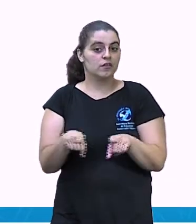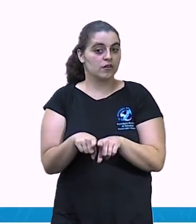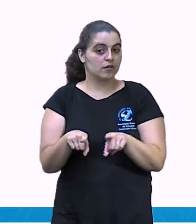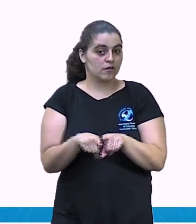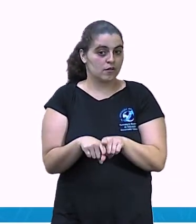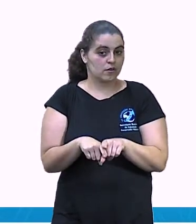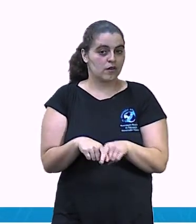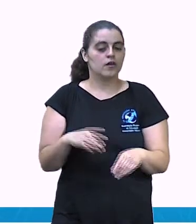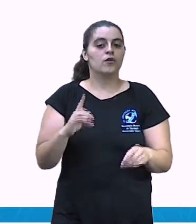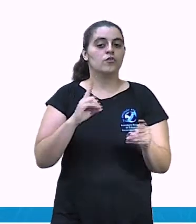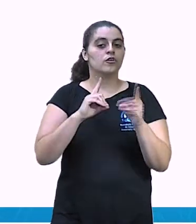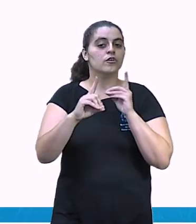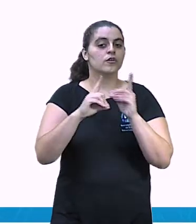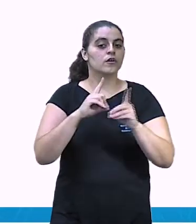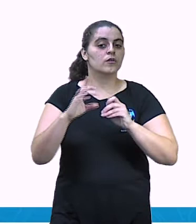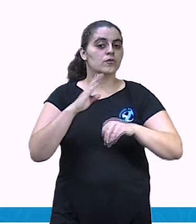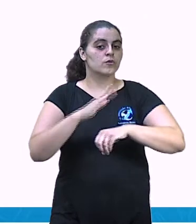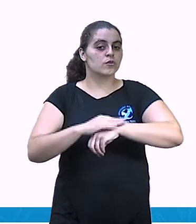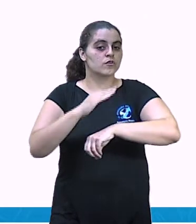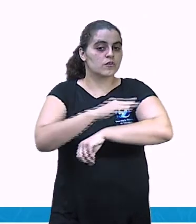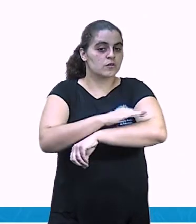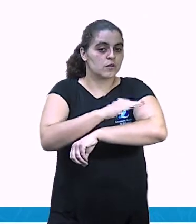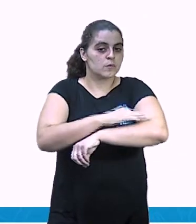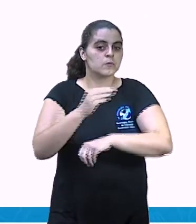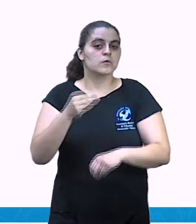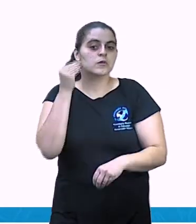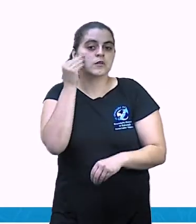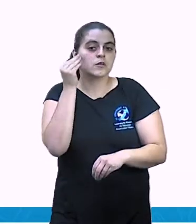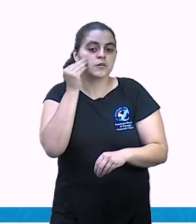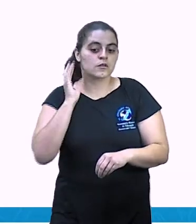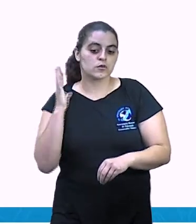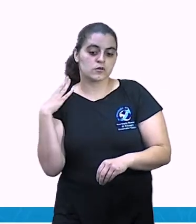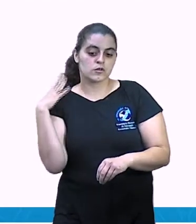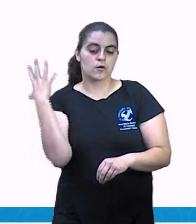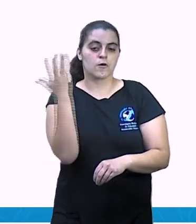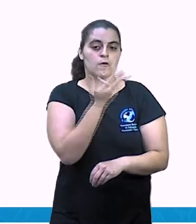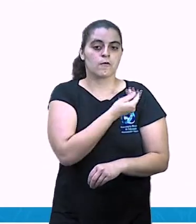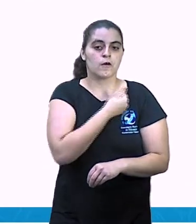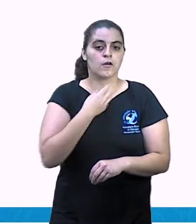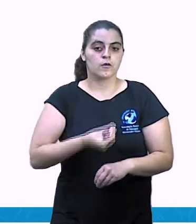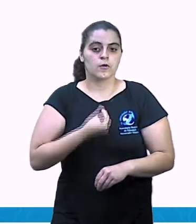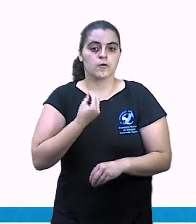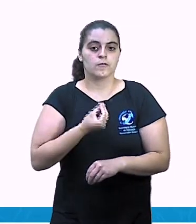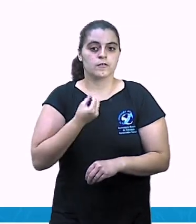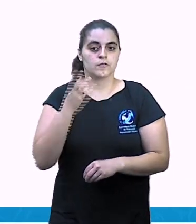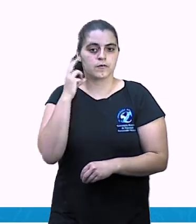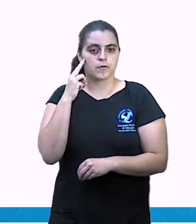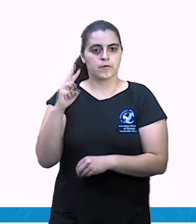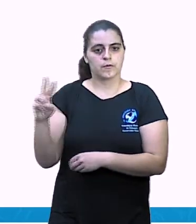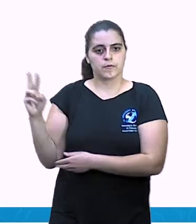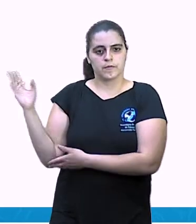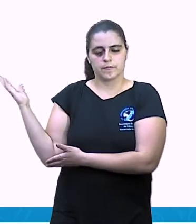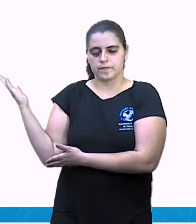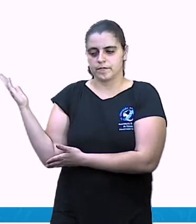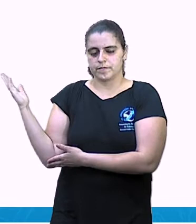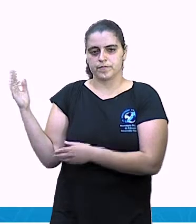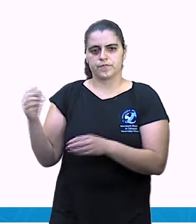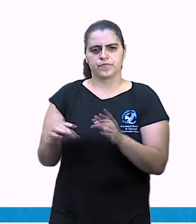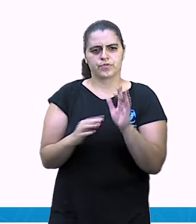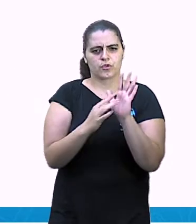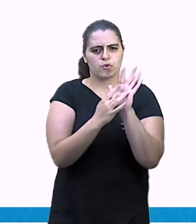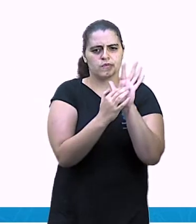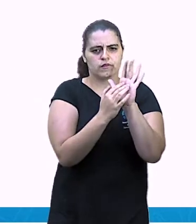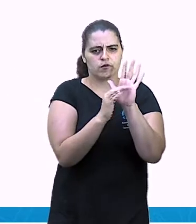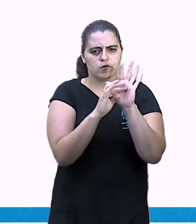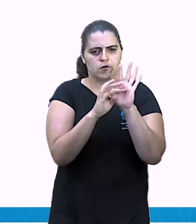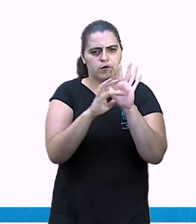meninos falaram lá, ó, vou jogar nos espinhos. O que é ele disse? Isso mesmo. Não atravessa meu couro,